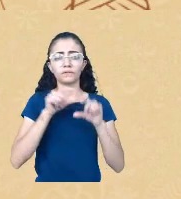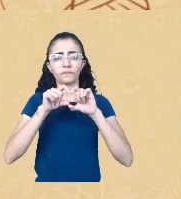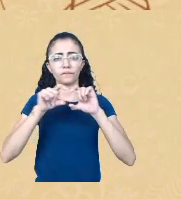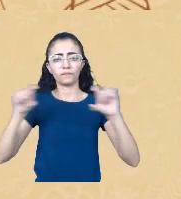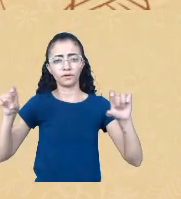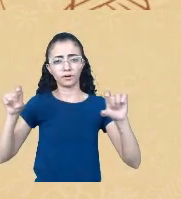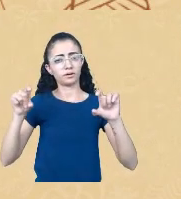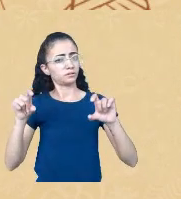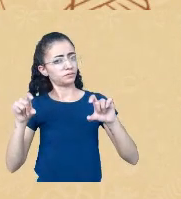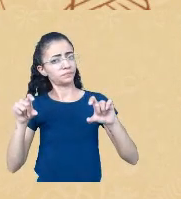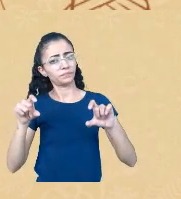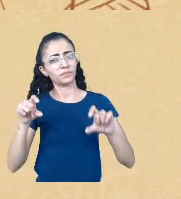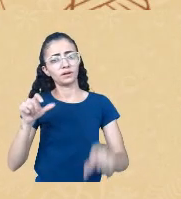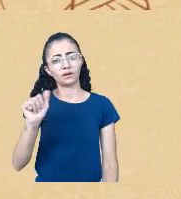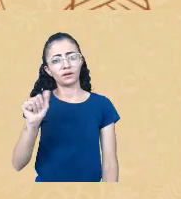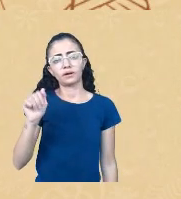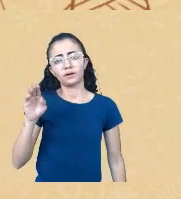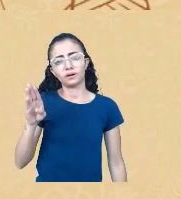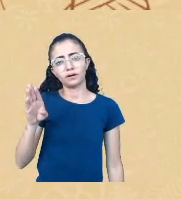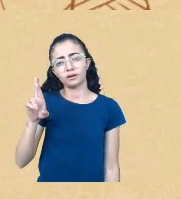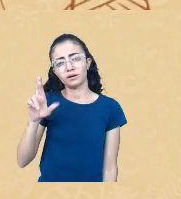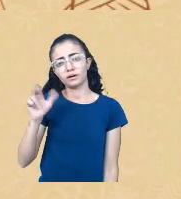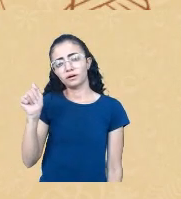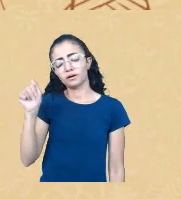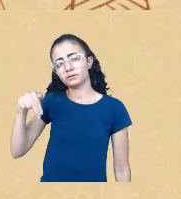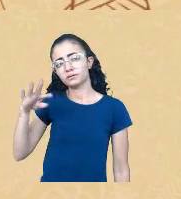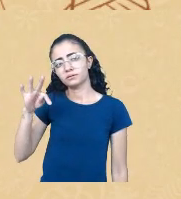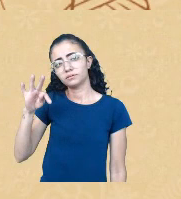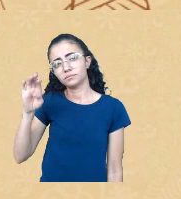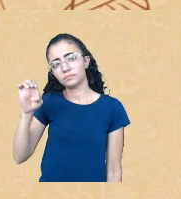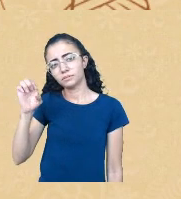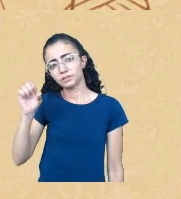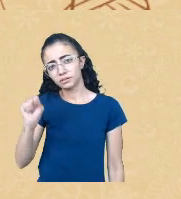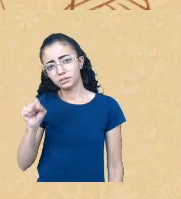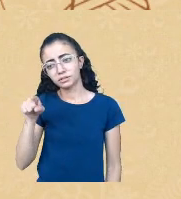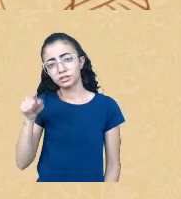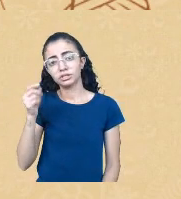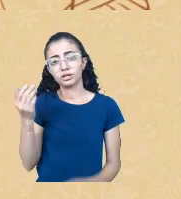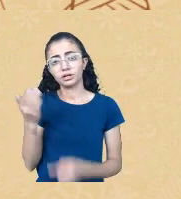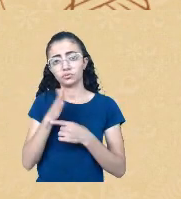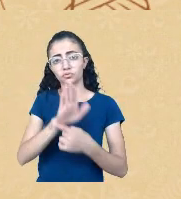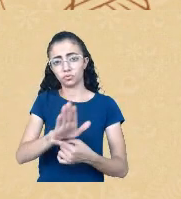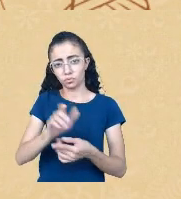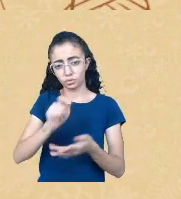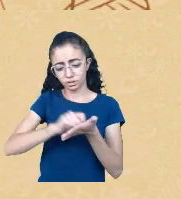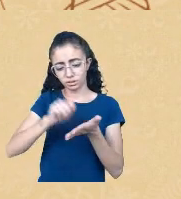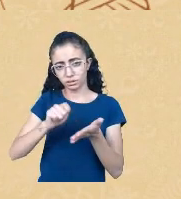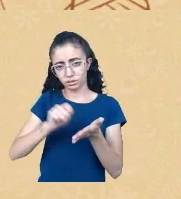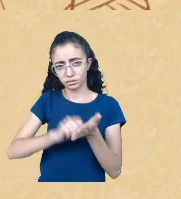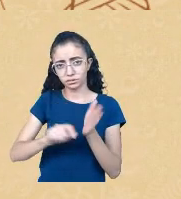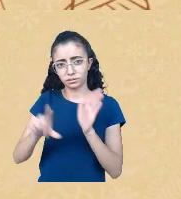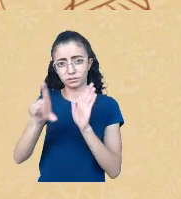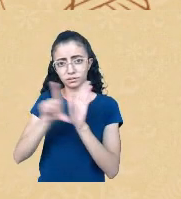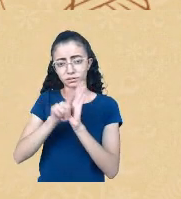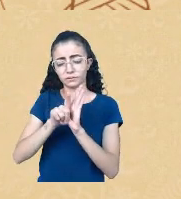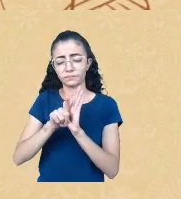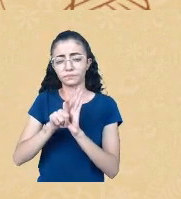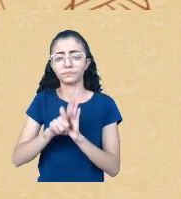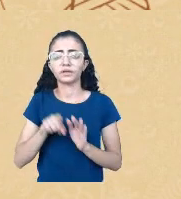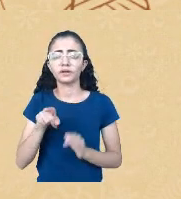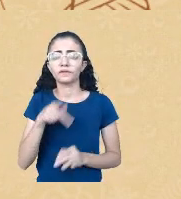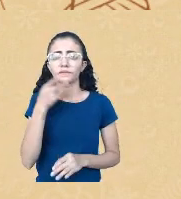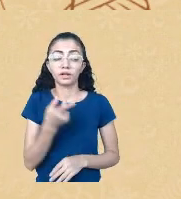de Abrantes que foi bem atuante nessa lei que ele diz o seguinte o preço da terra deve ser